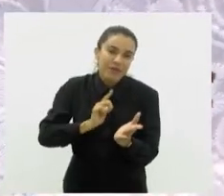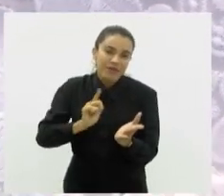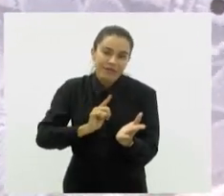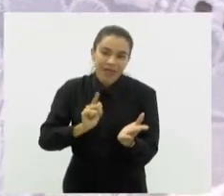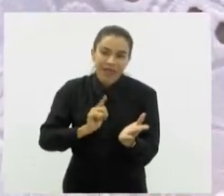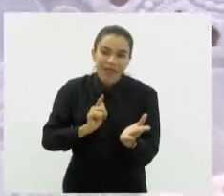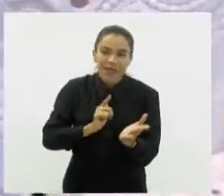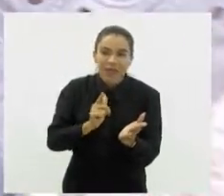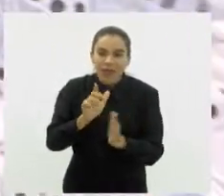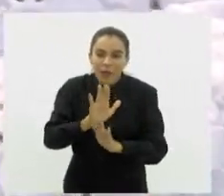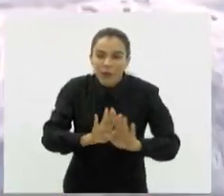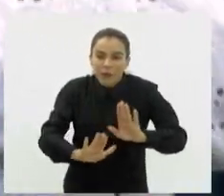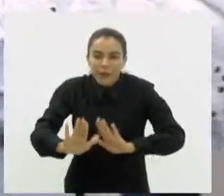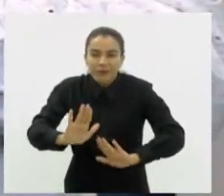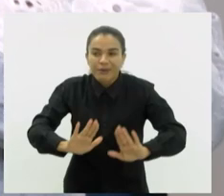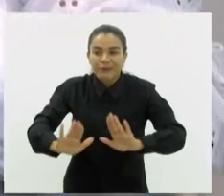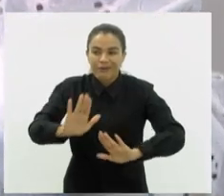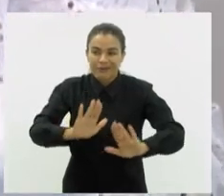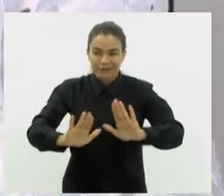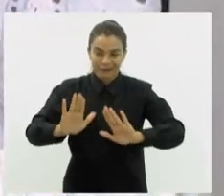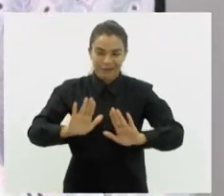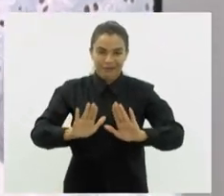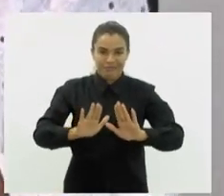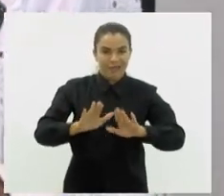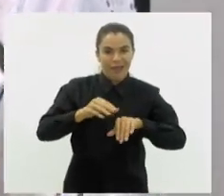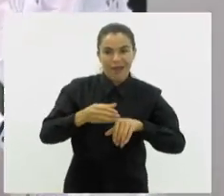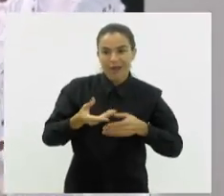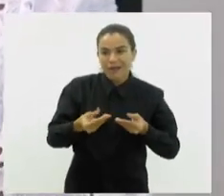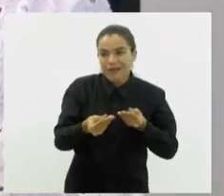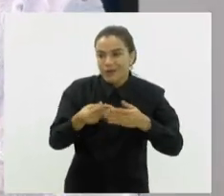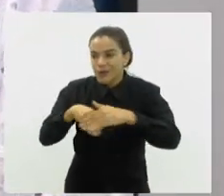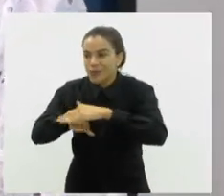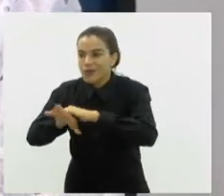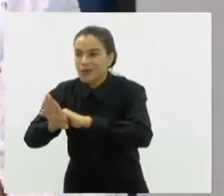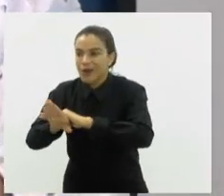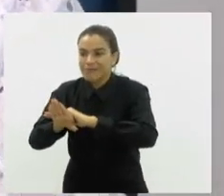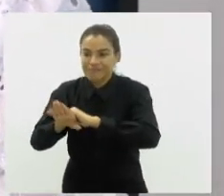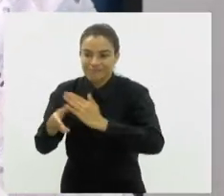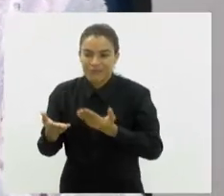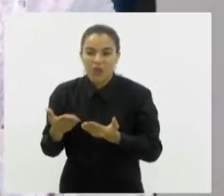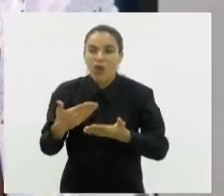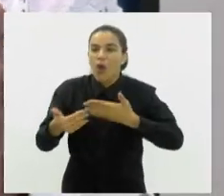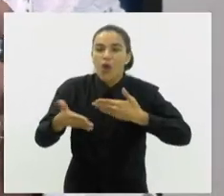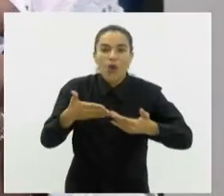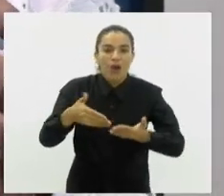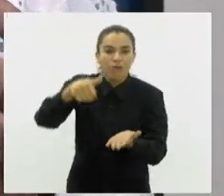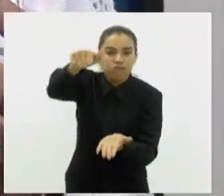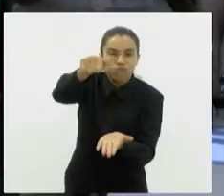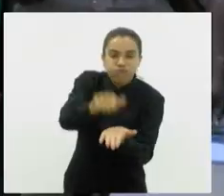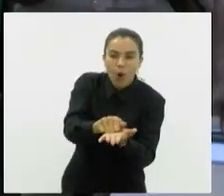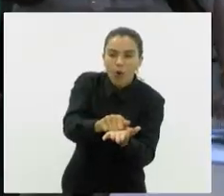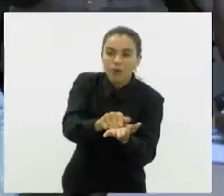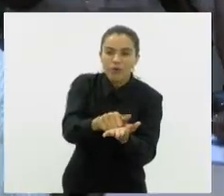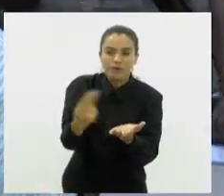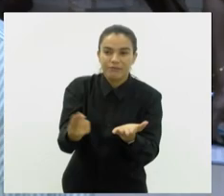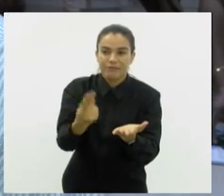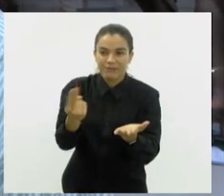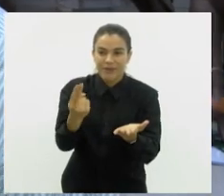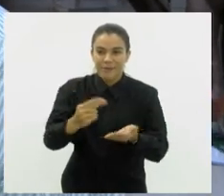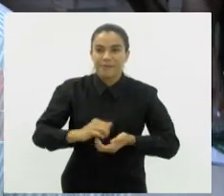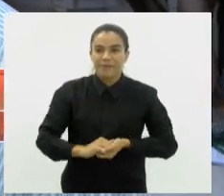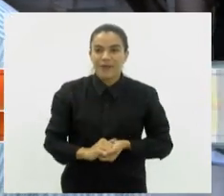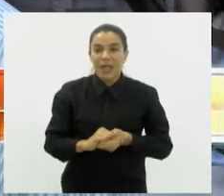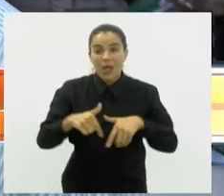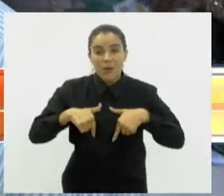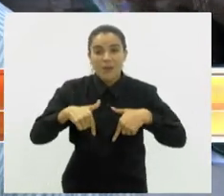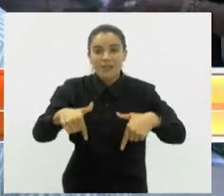que tenha muito cuidado no transportar, no guardar. Você não pode colocar nada por cima dele. Essa é uma iniciativa